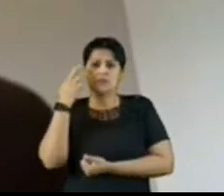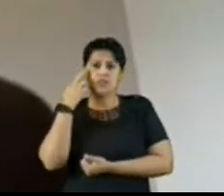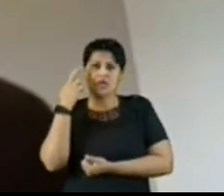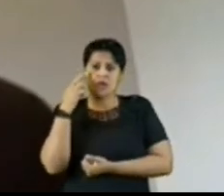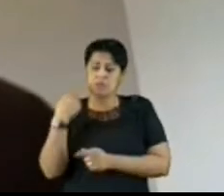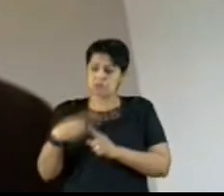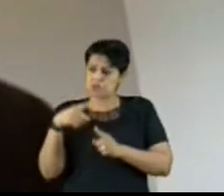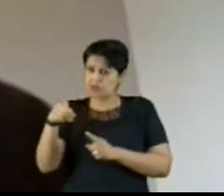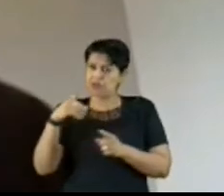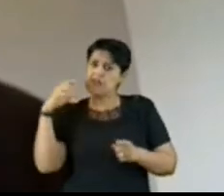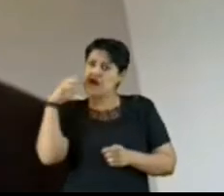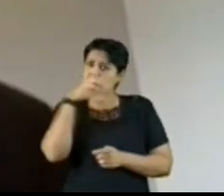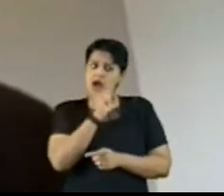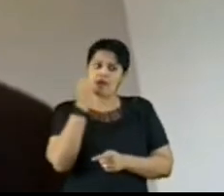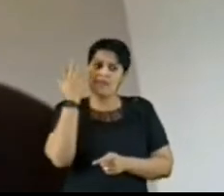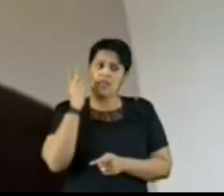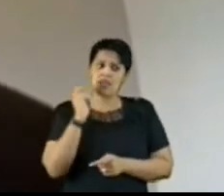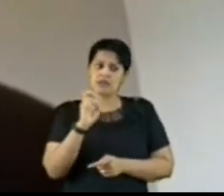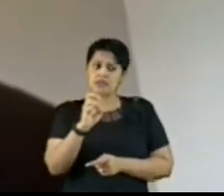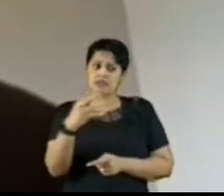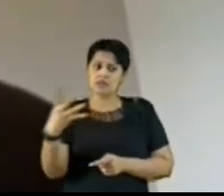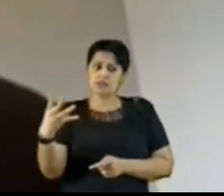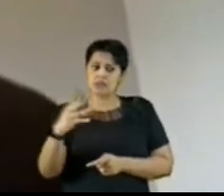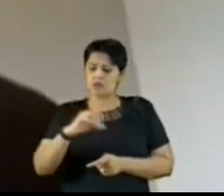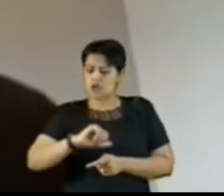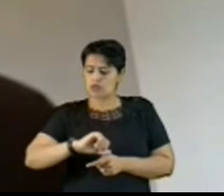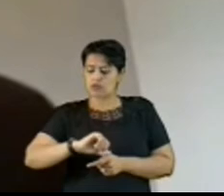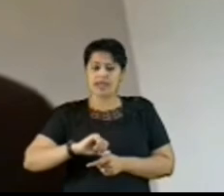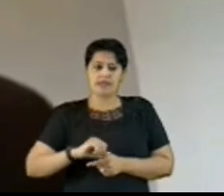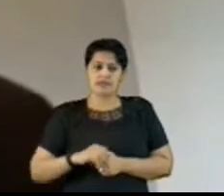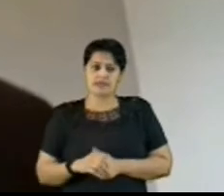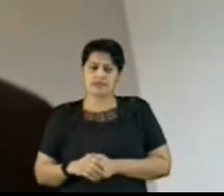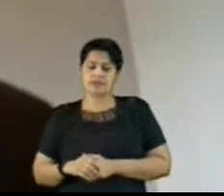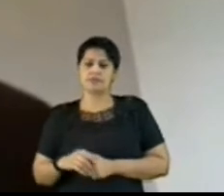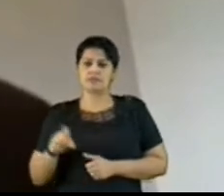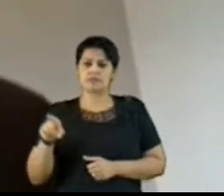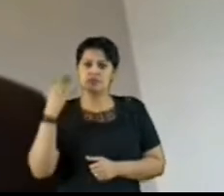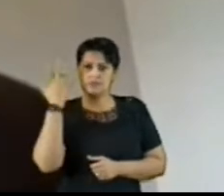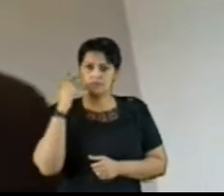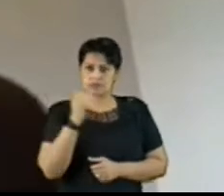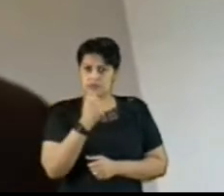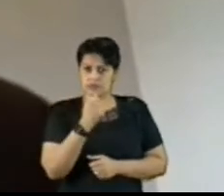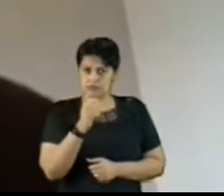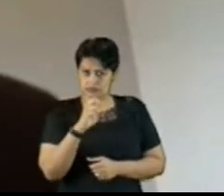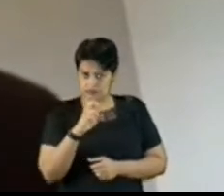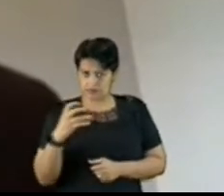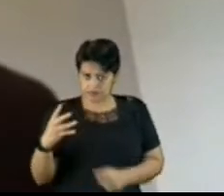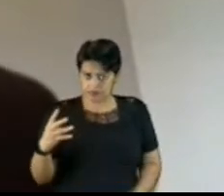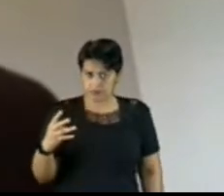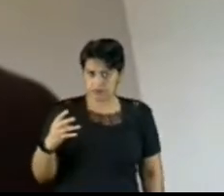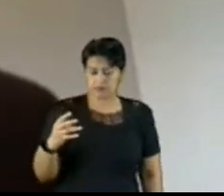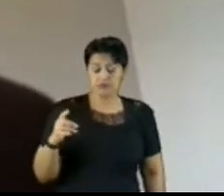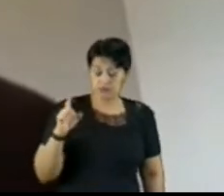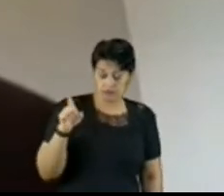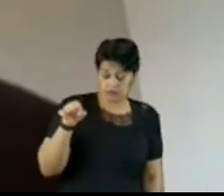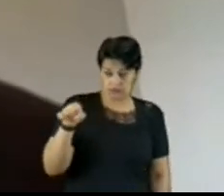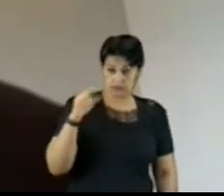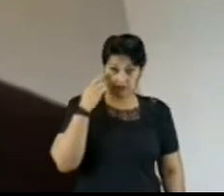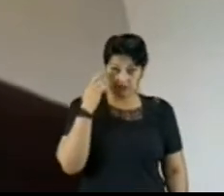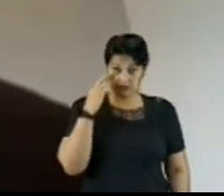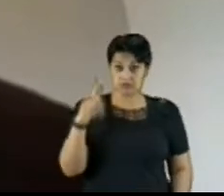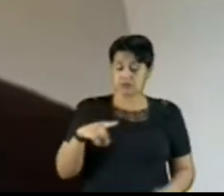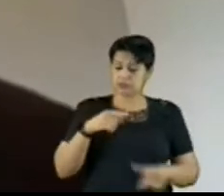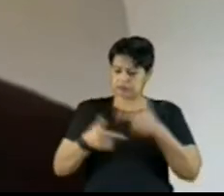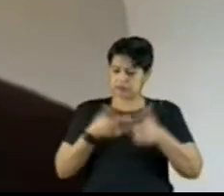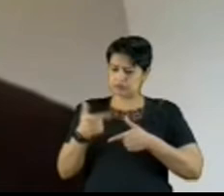excelência pudesse, então, trazer os autos à discussão e julgamento nesta dada. Por esse motivo, senhora presidente,